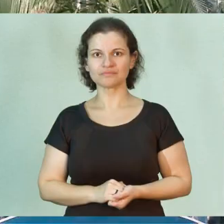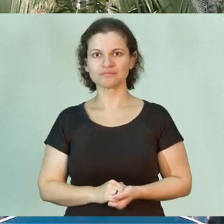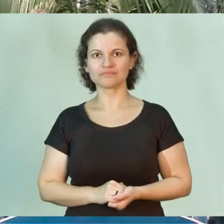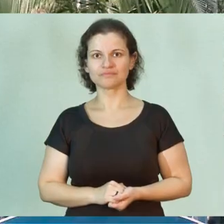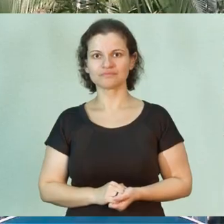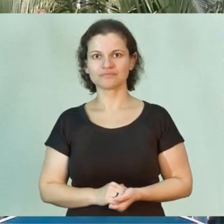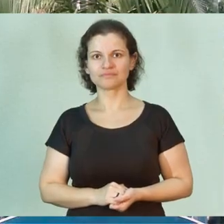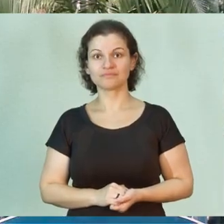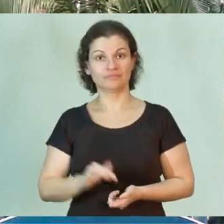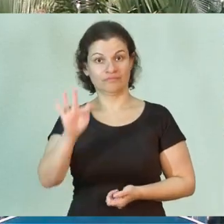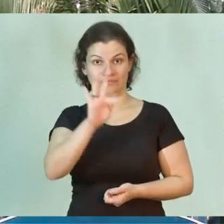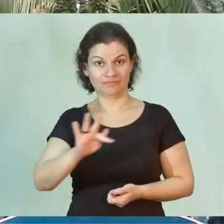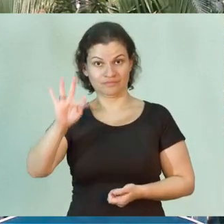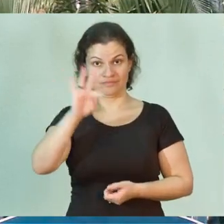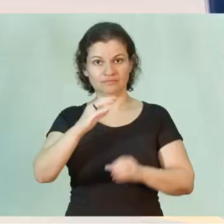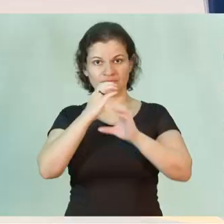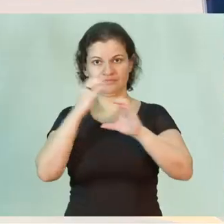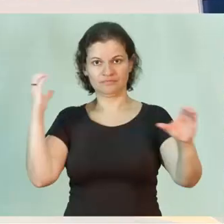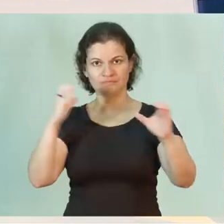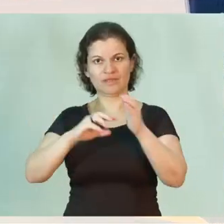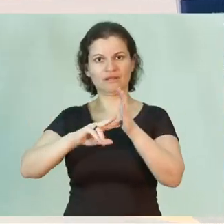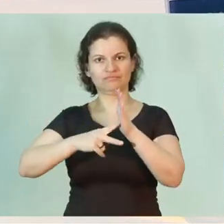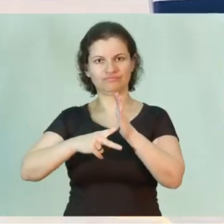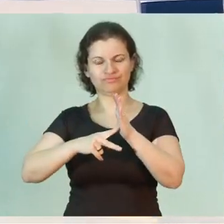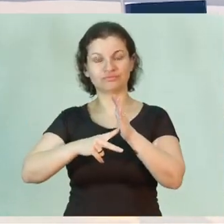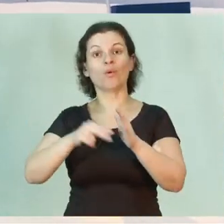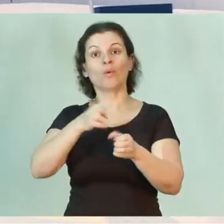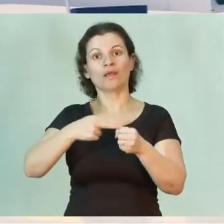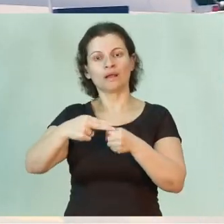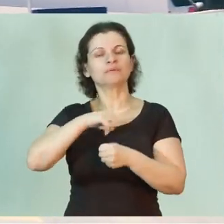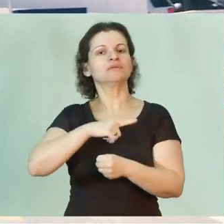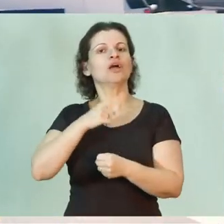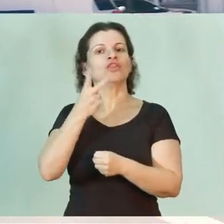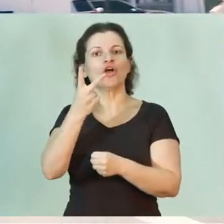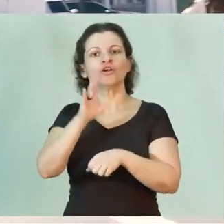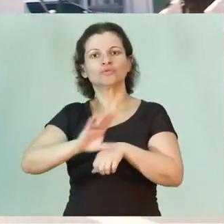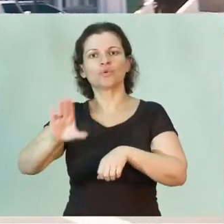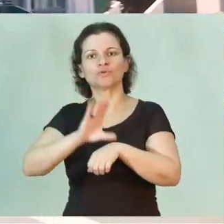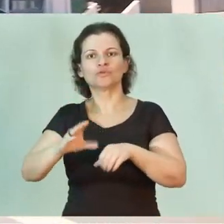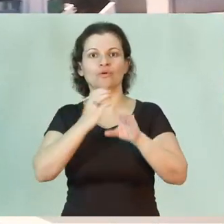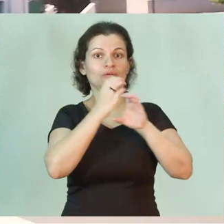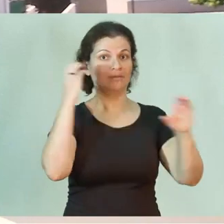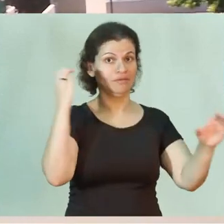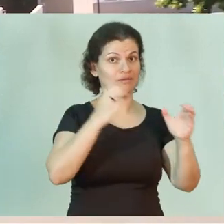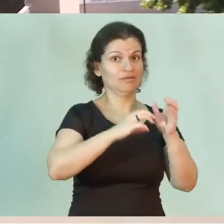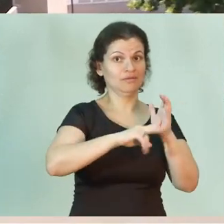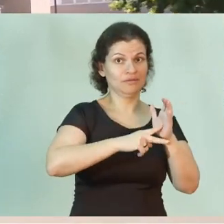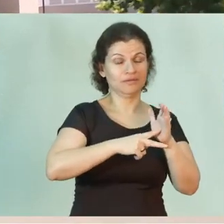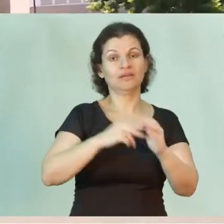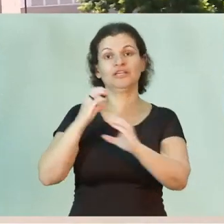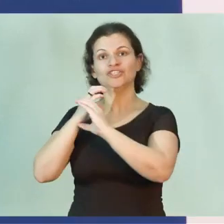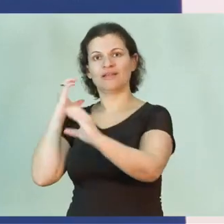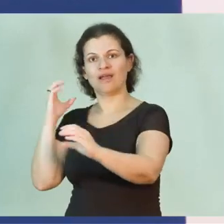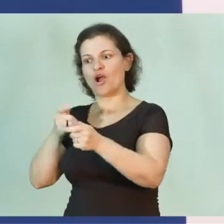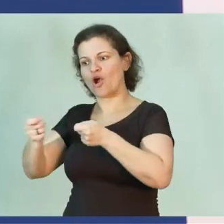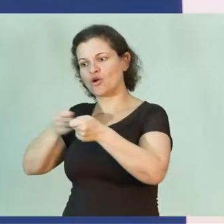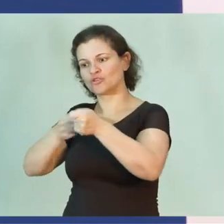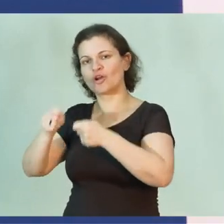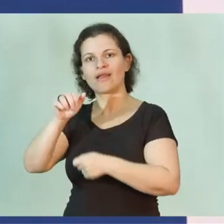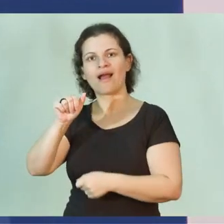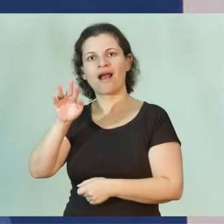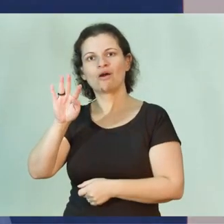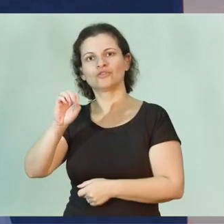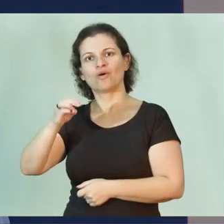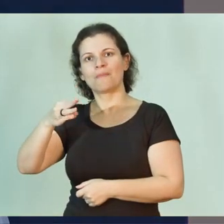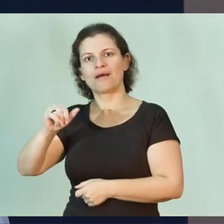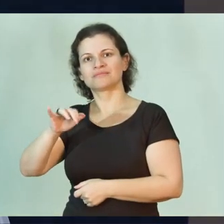A Faculdade de Engenharia Mecânica da Unicamp possui dois cursos, Engenharia Mecânica e Engenharia de Controle e Automação.